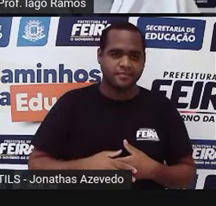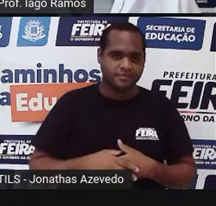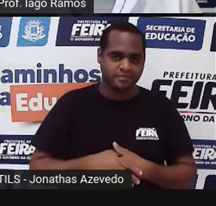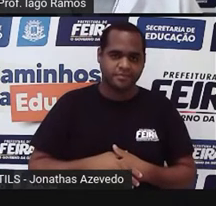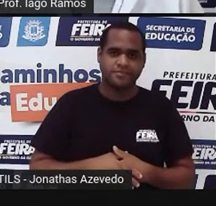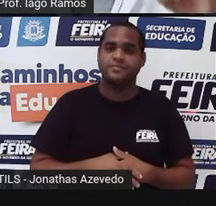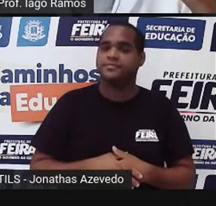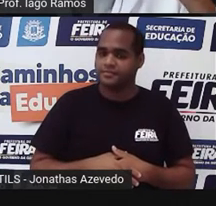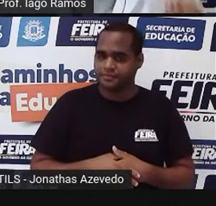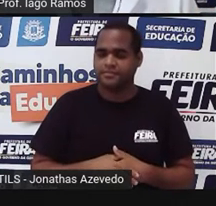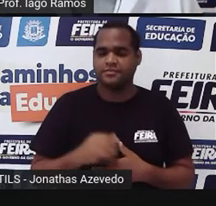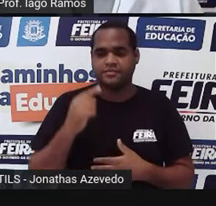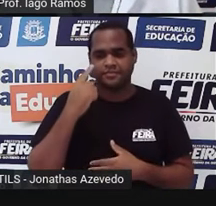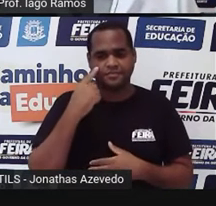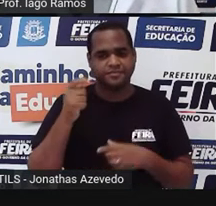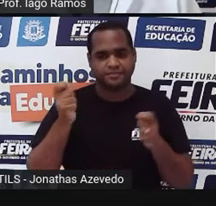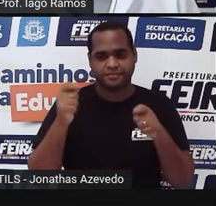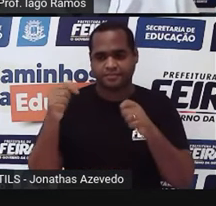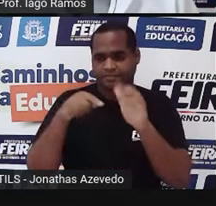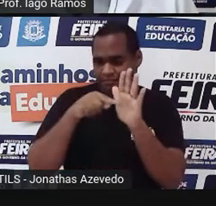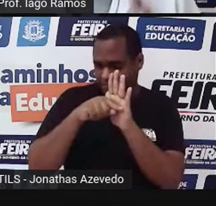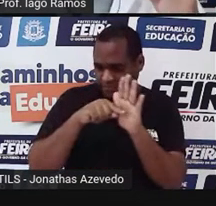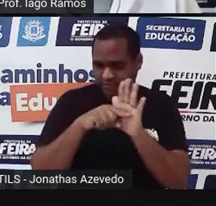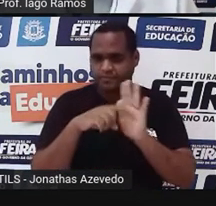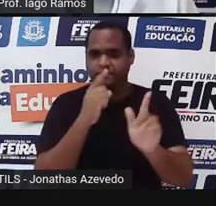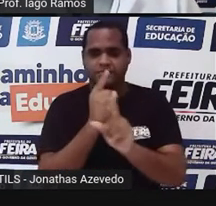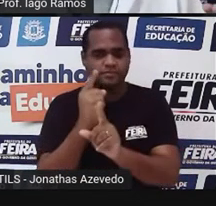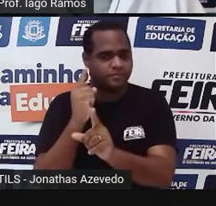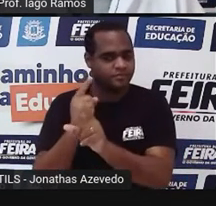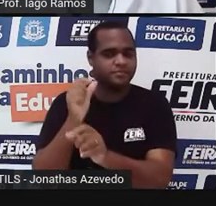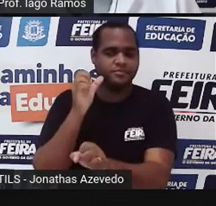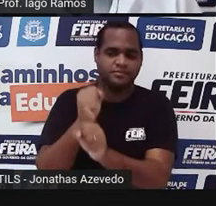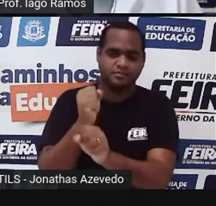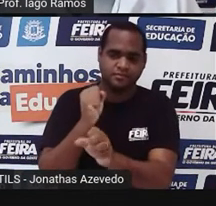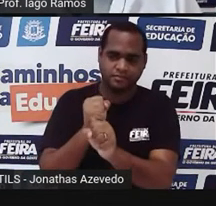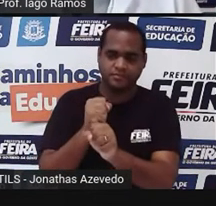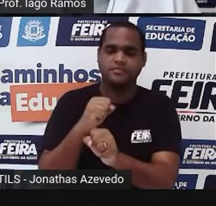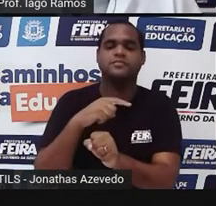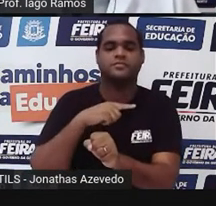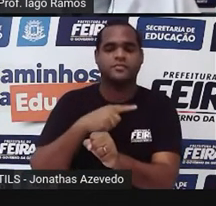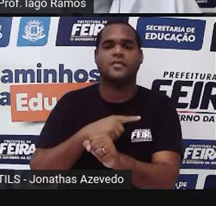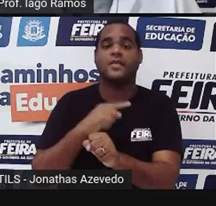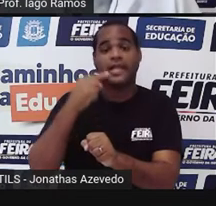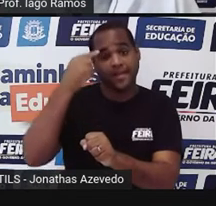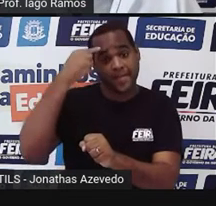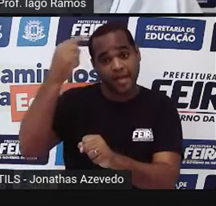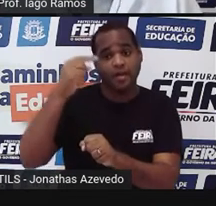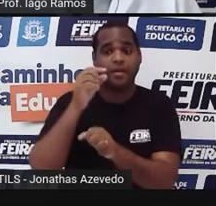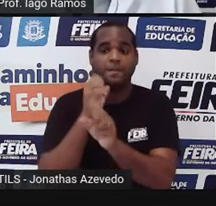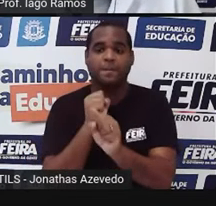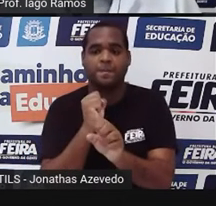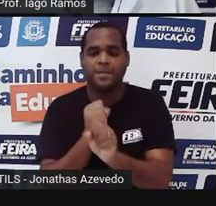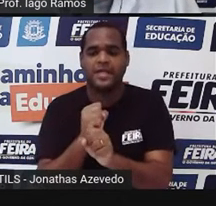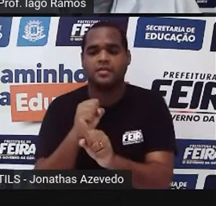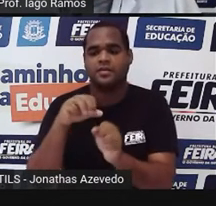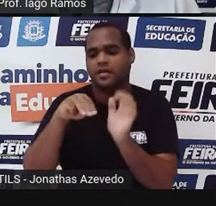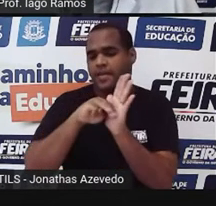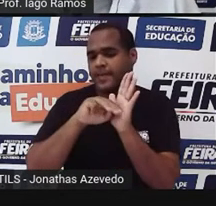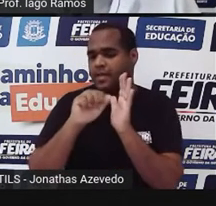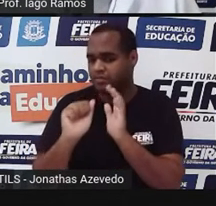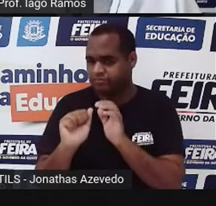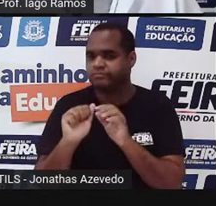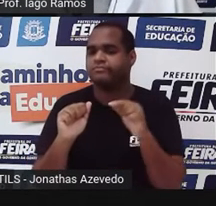vem aqui a partezinha do cálculo, porque essa coisinha da média aritmética,